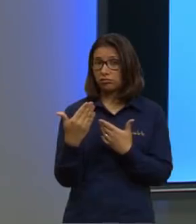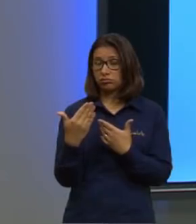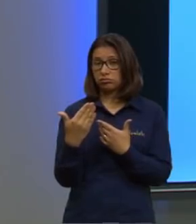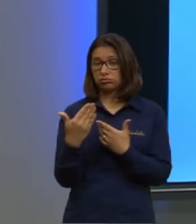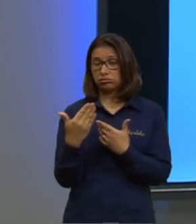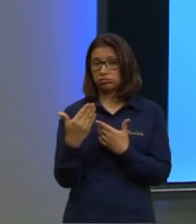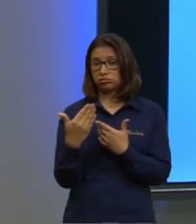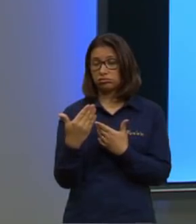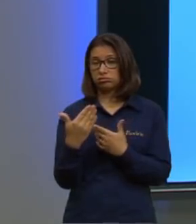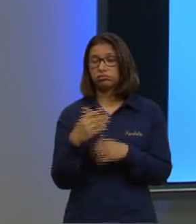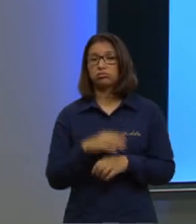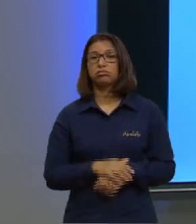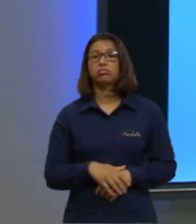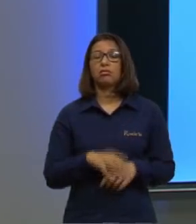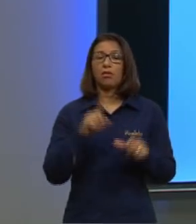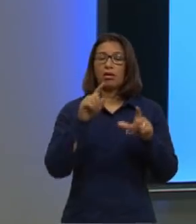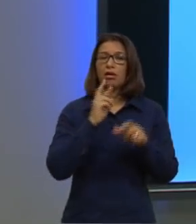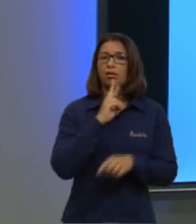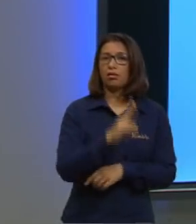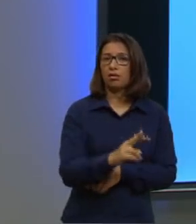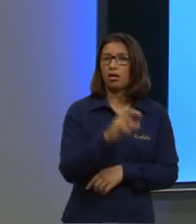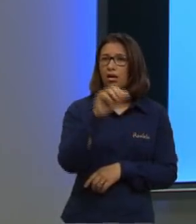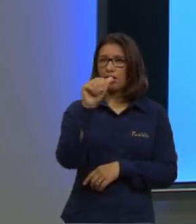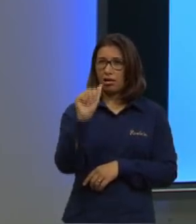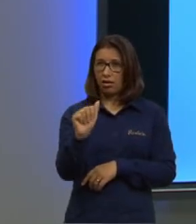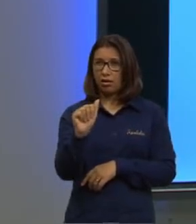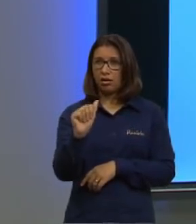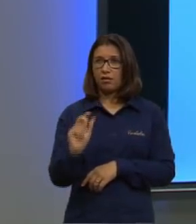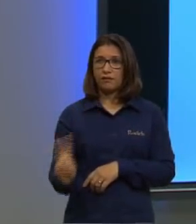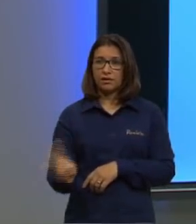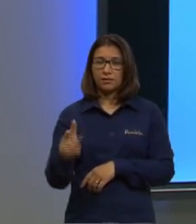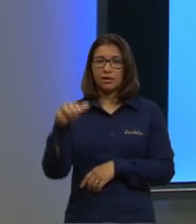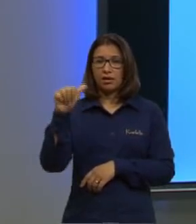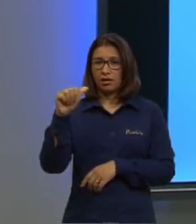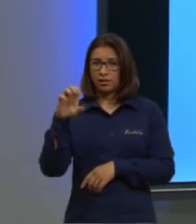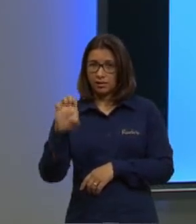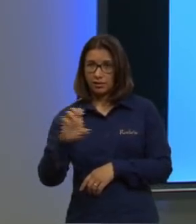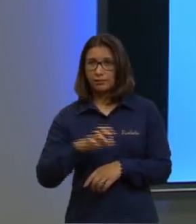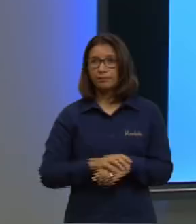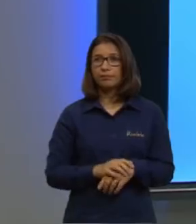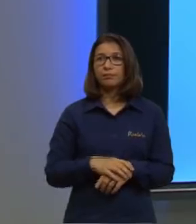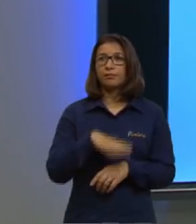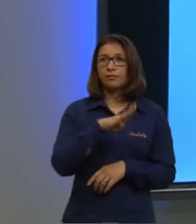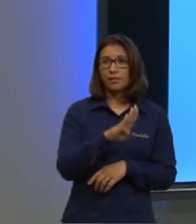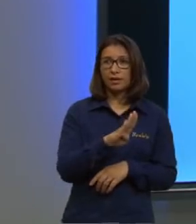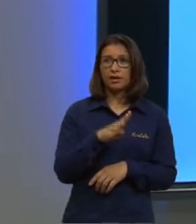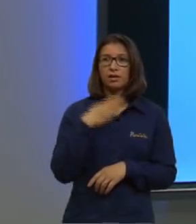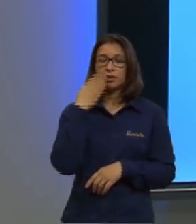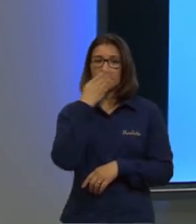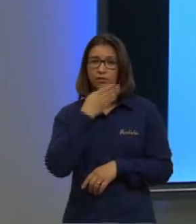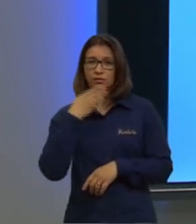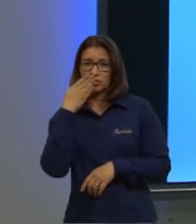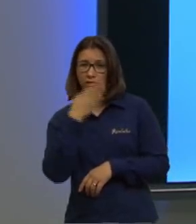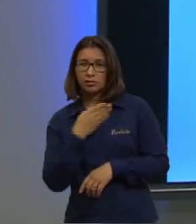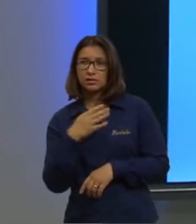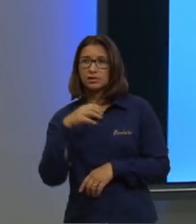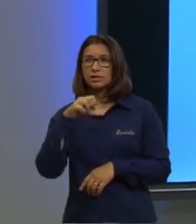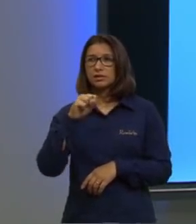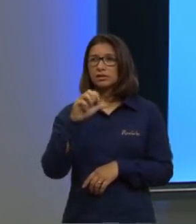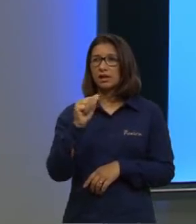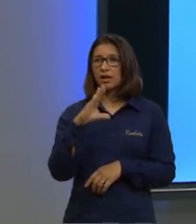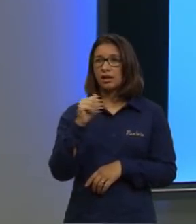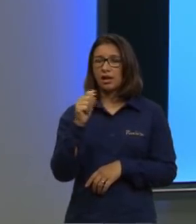A vitaminas A e E B frutose sacarose C